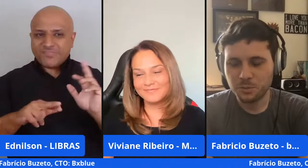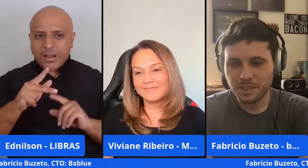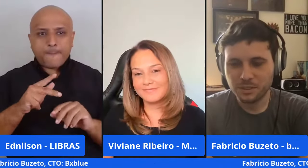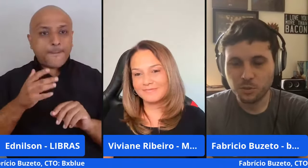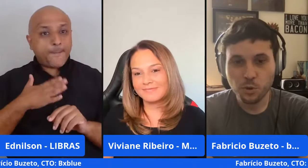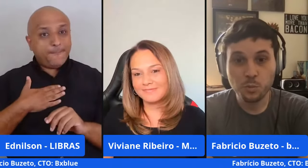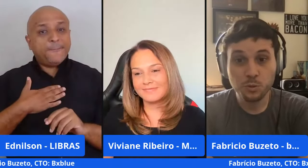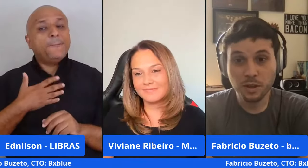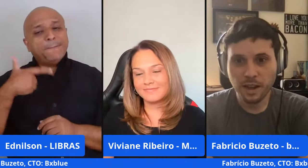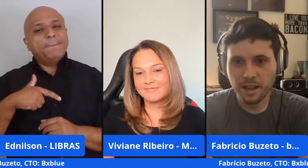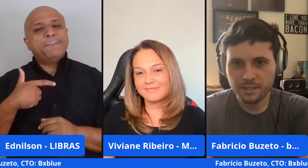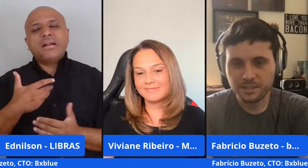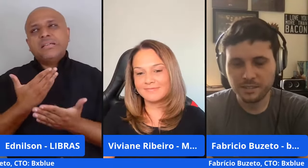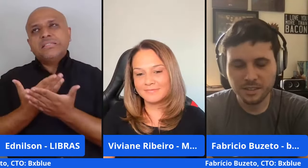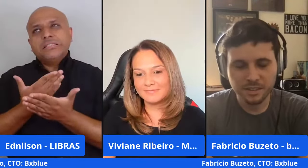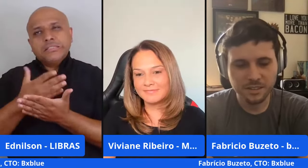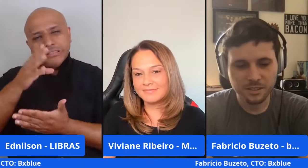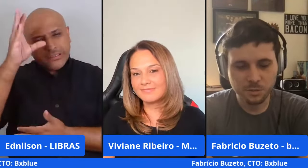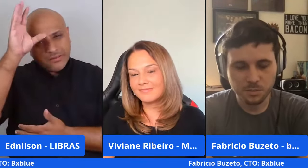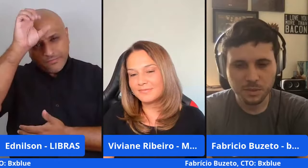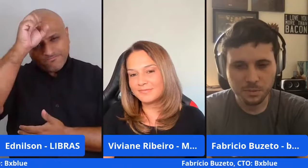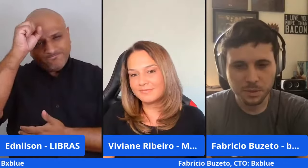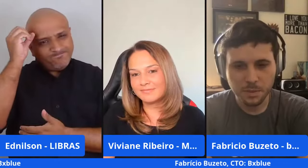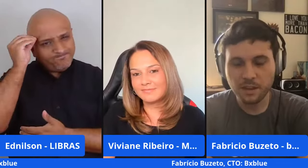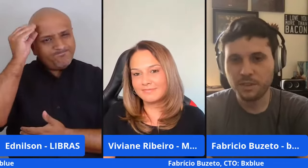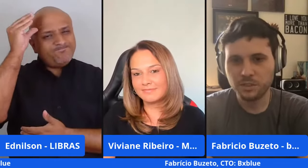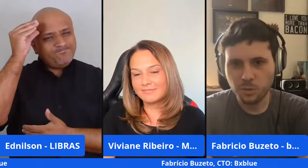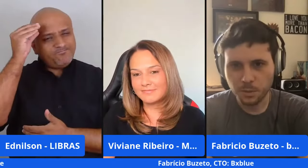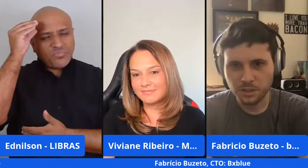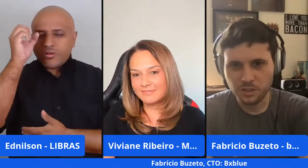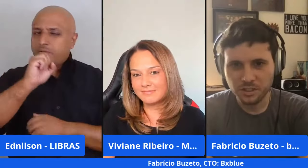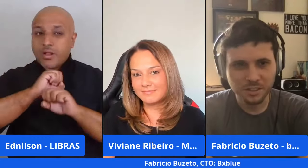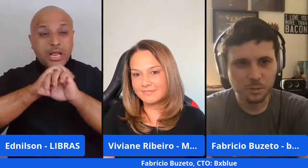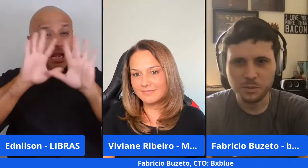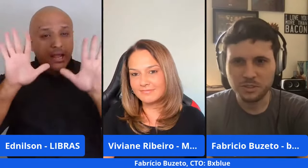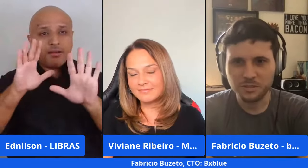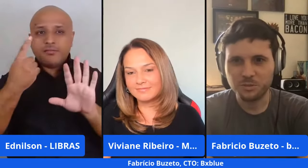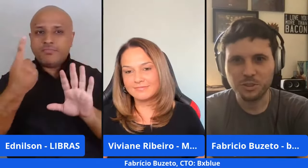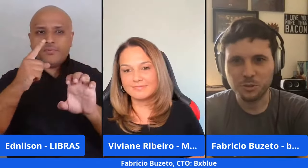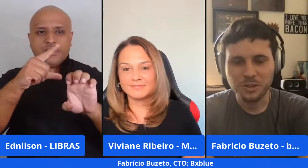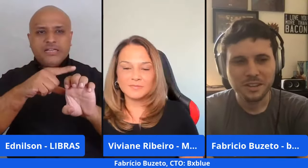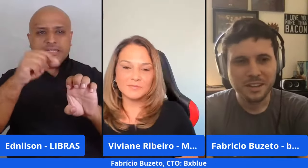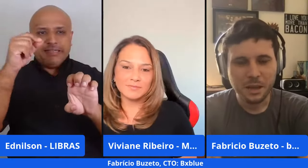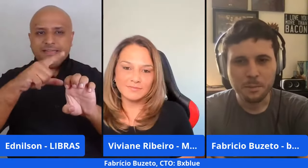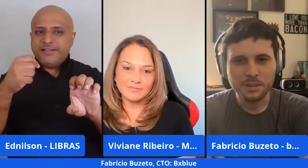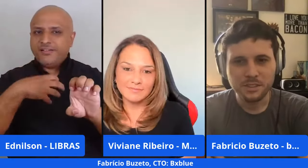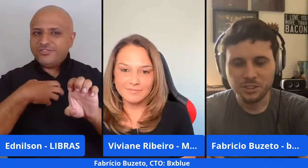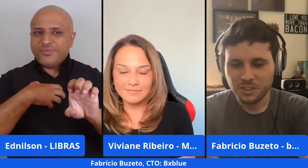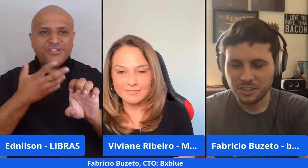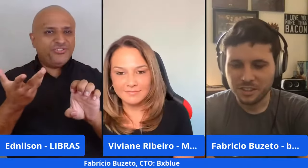para mim uma lição que ficou muito clara da minha primeira vez que eu empreendi eu empreendi de um jeito